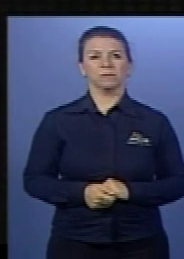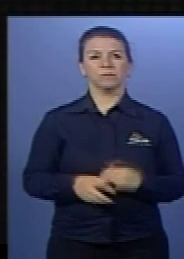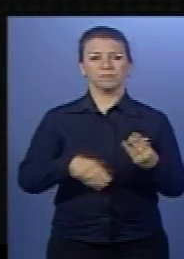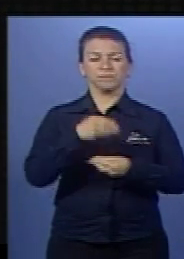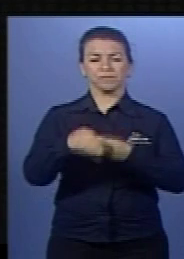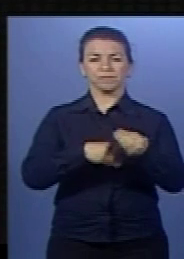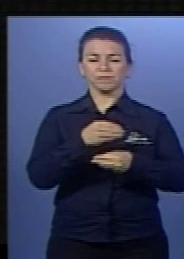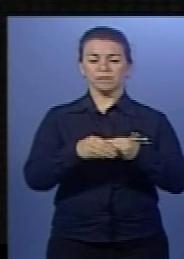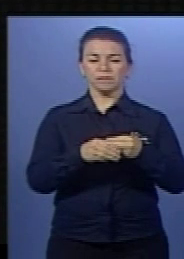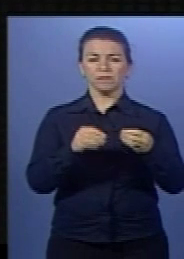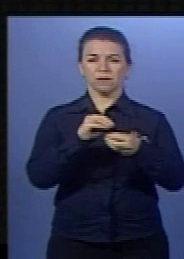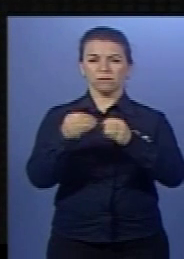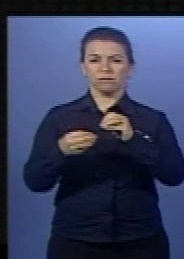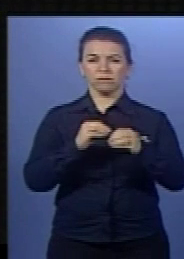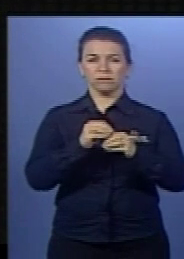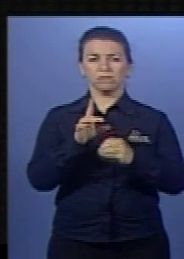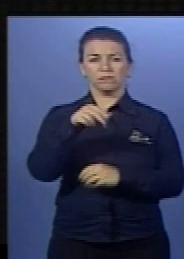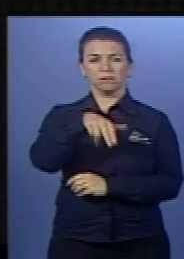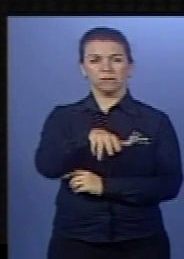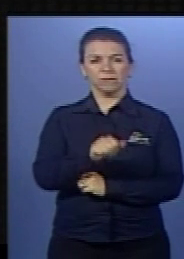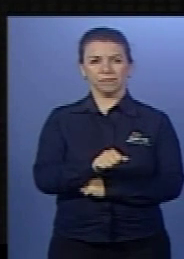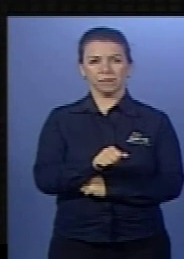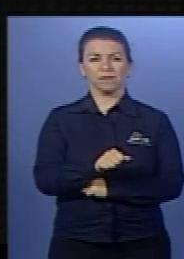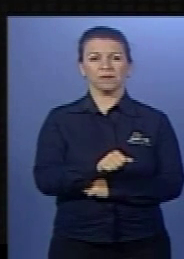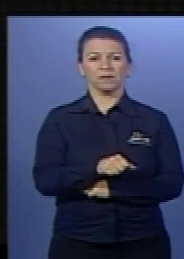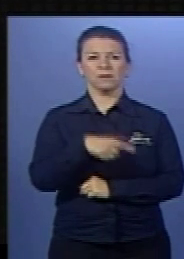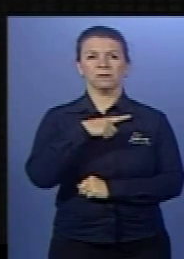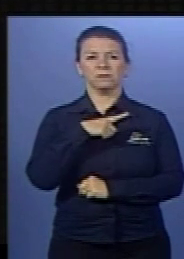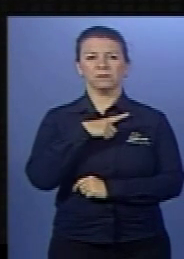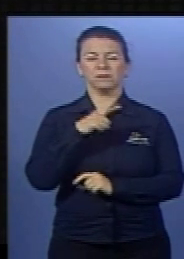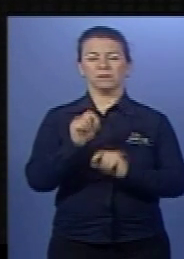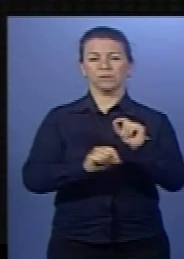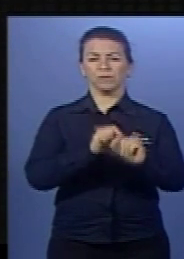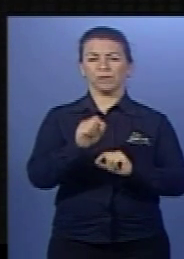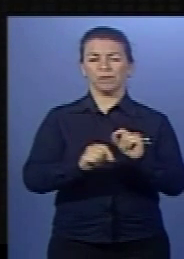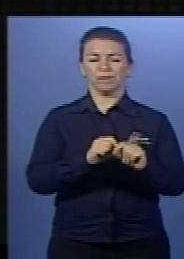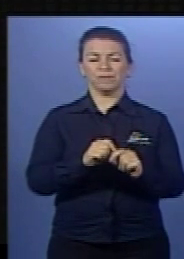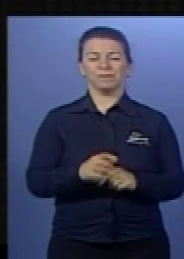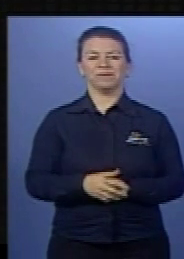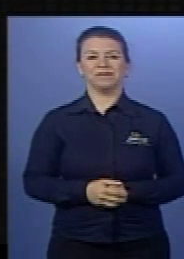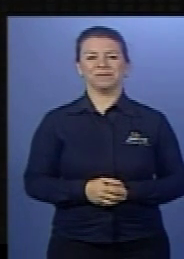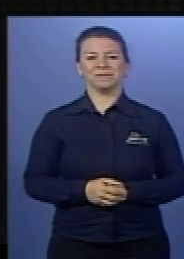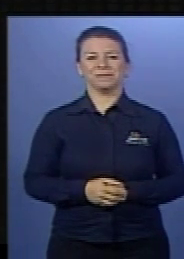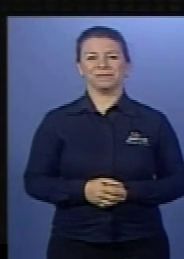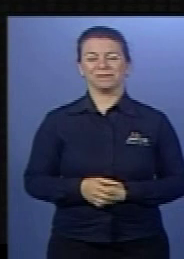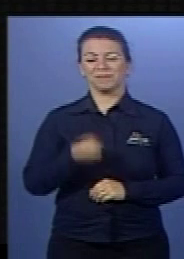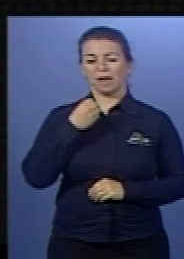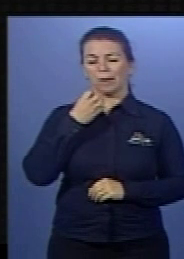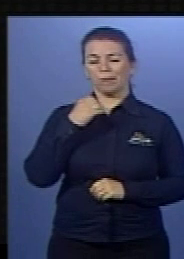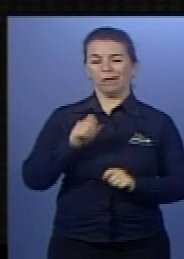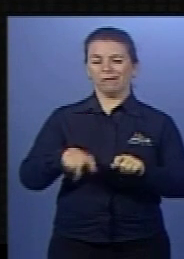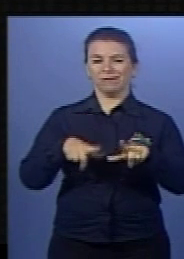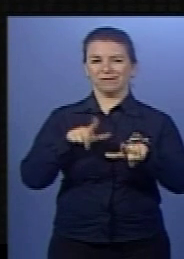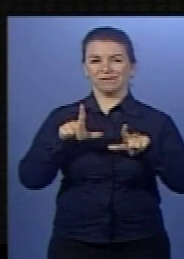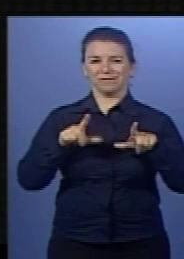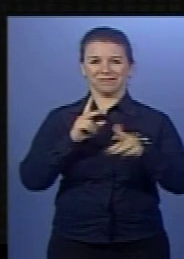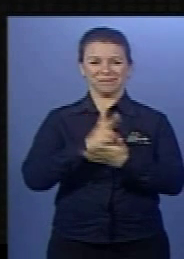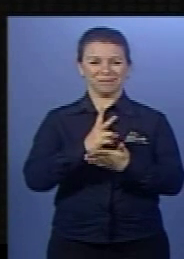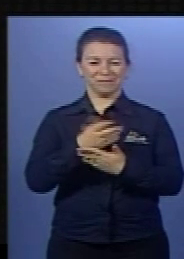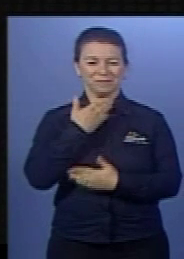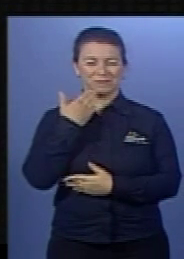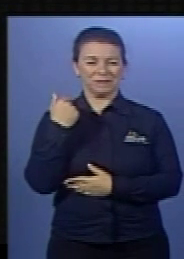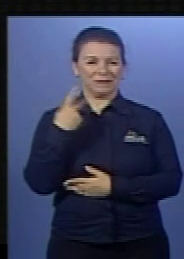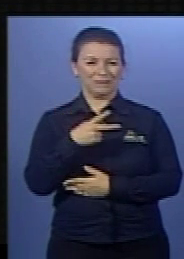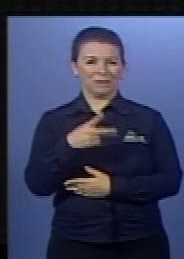polimeriza a molécula do DNA tendo... Sabe que funciona bem comigo, né? É. Eu acho que com vocês não. Por que será, né? É, boa. Polimeriza a molécula do